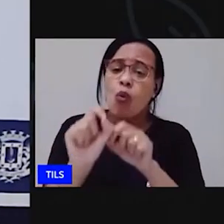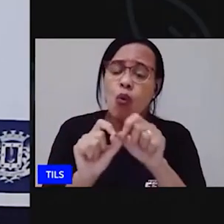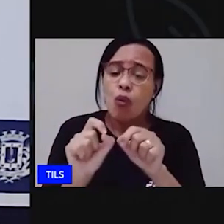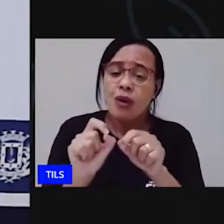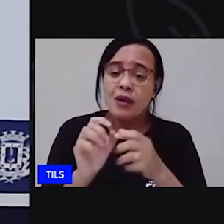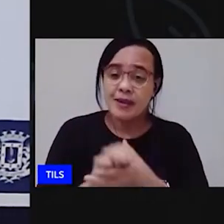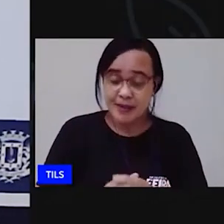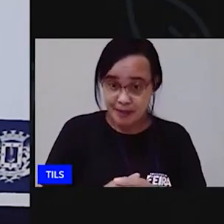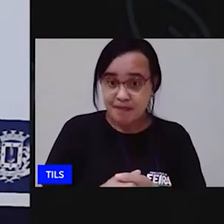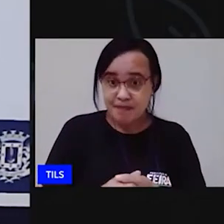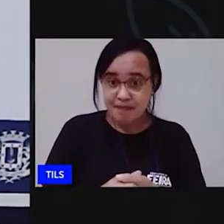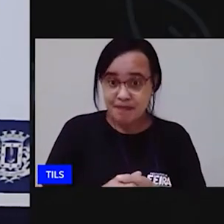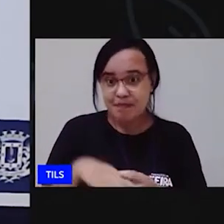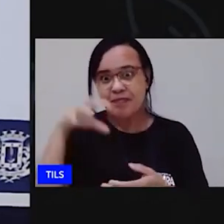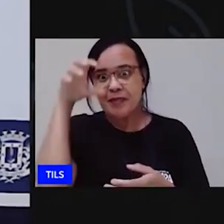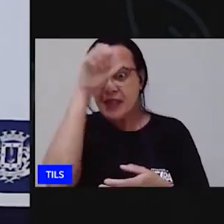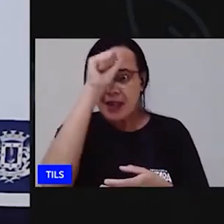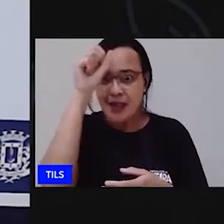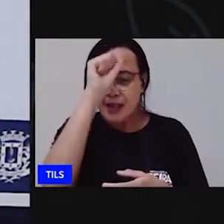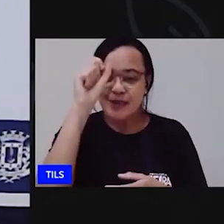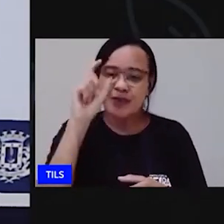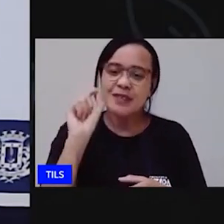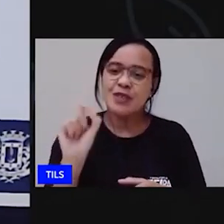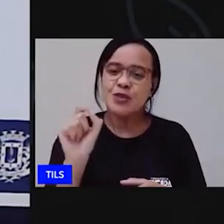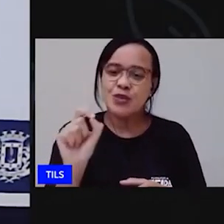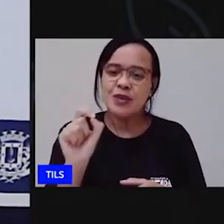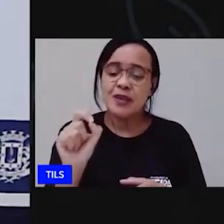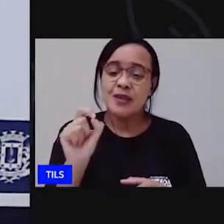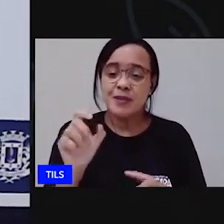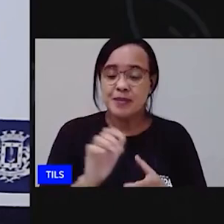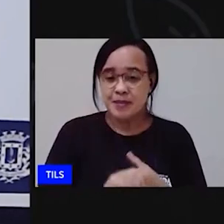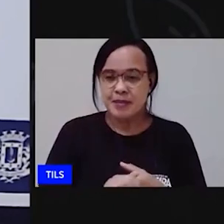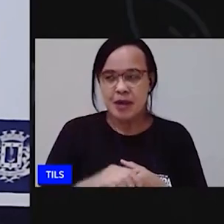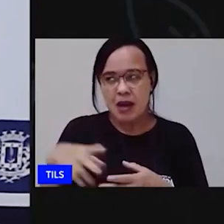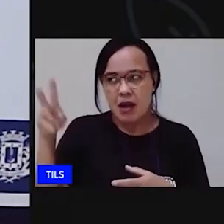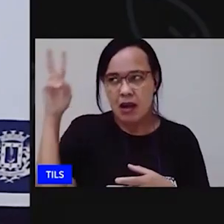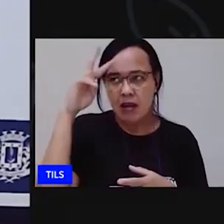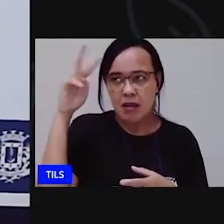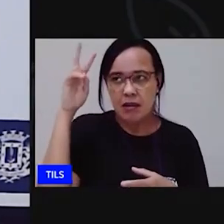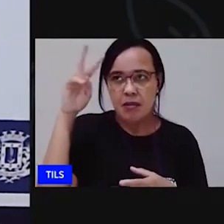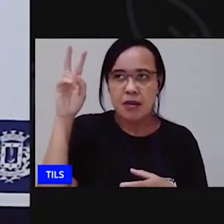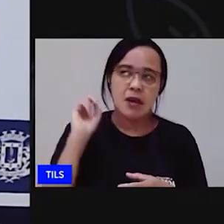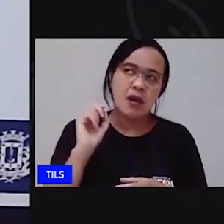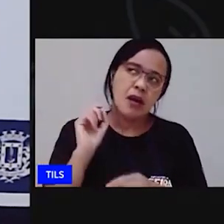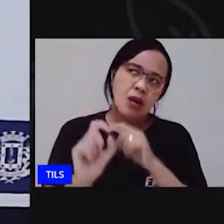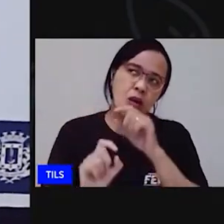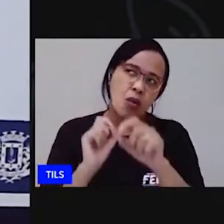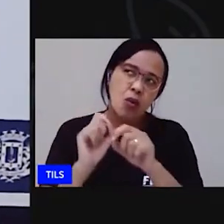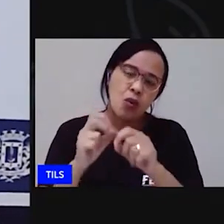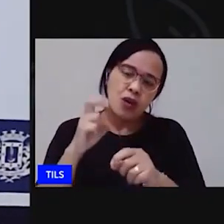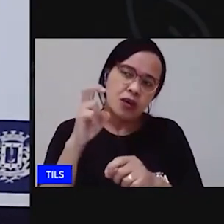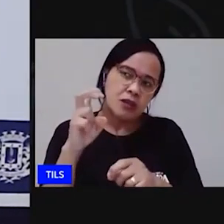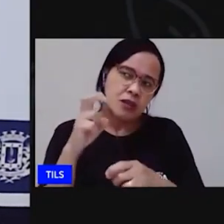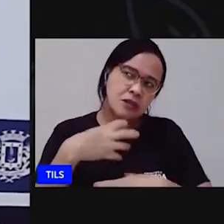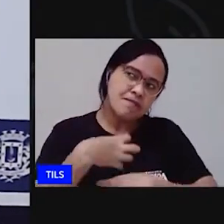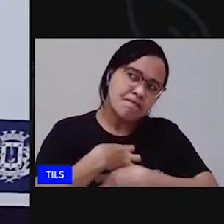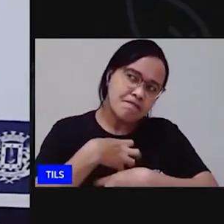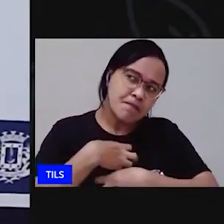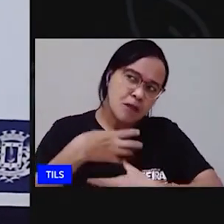aprendeu primeira coisa foi relembrar quais são os sentidos do corpo humano